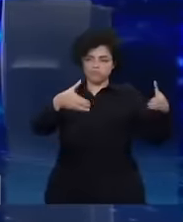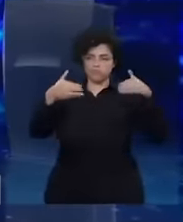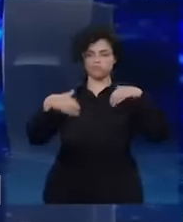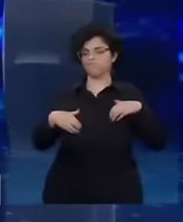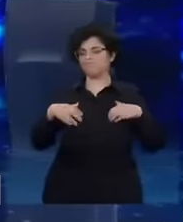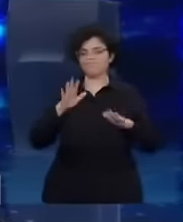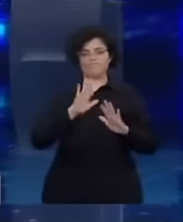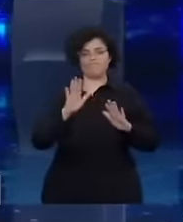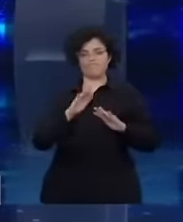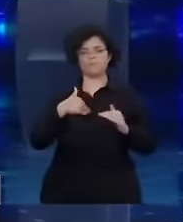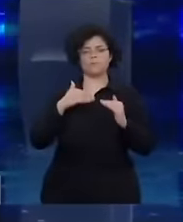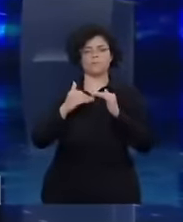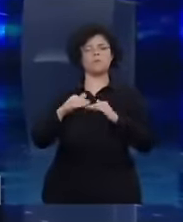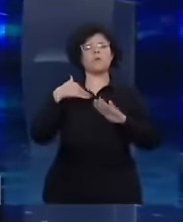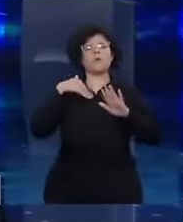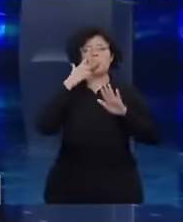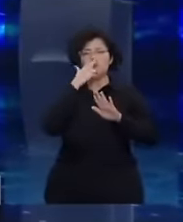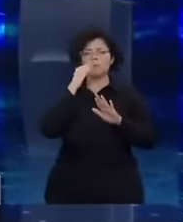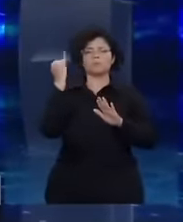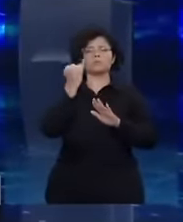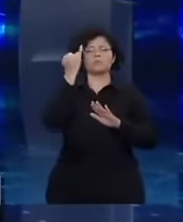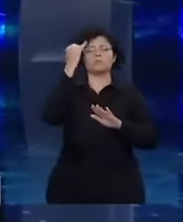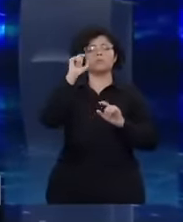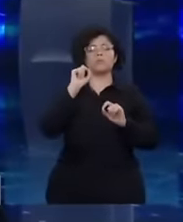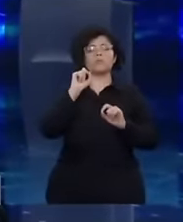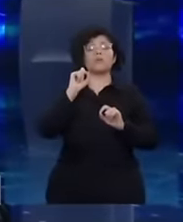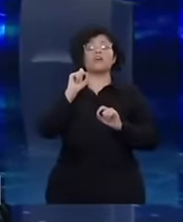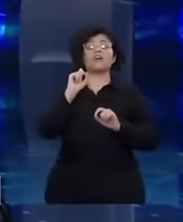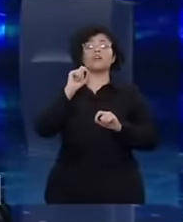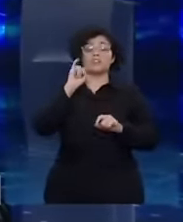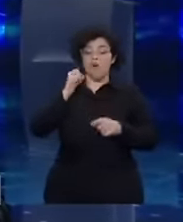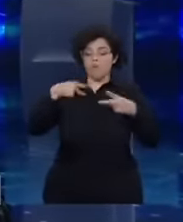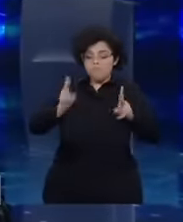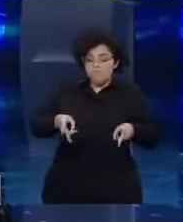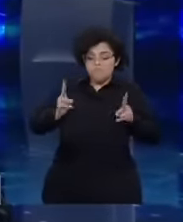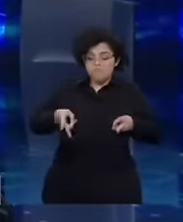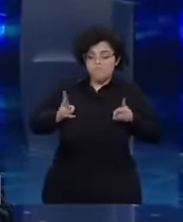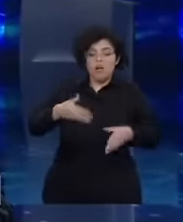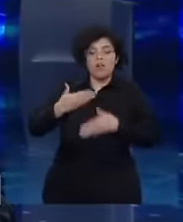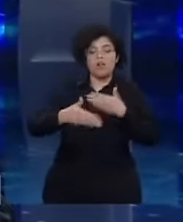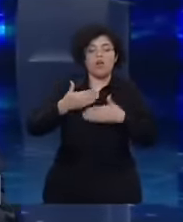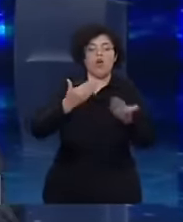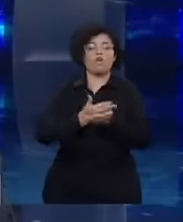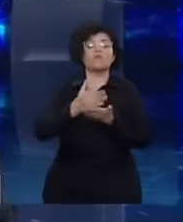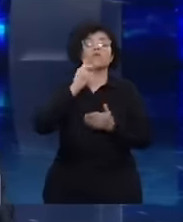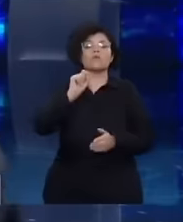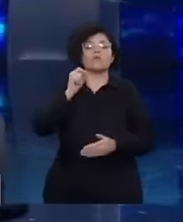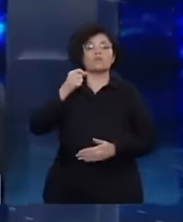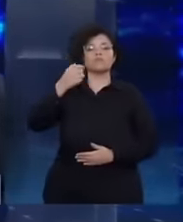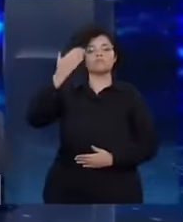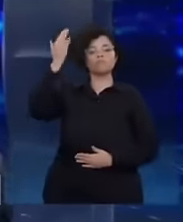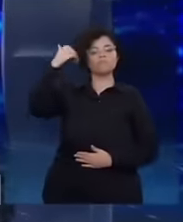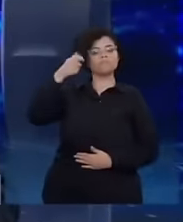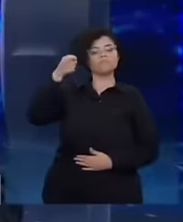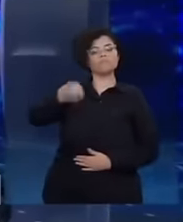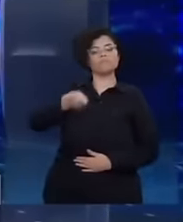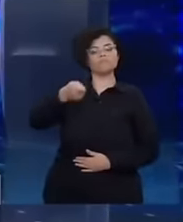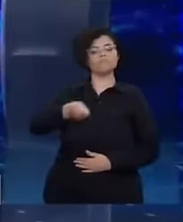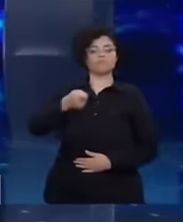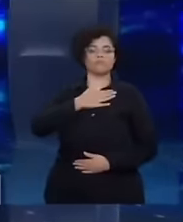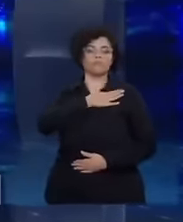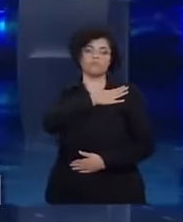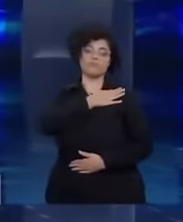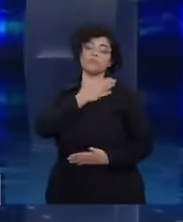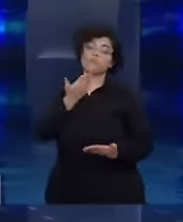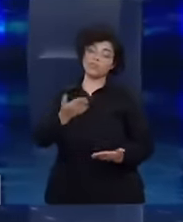que é imprescindível e insubstituível começa a nascer um ditador. Então, se o Daniel Ortega está errando o povo da Nicaragua que